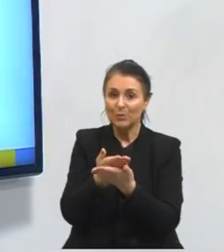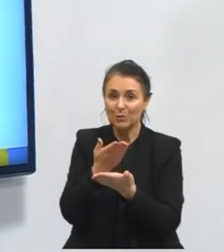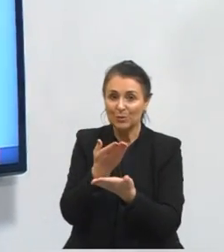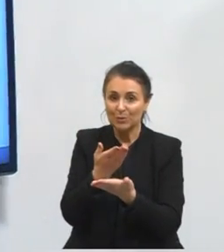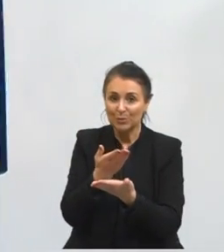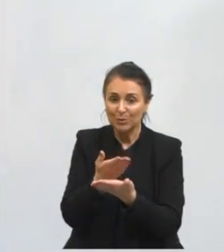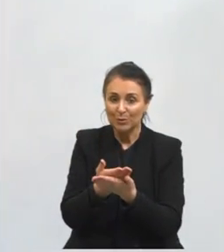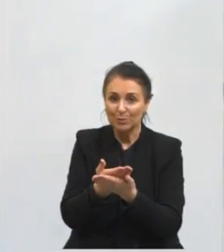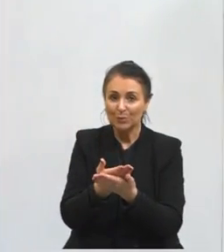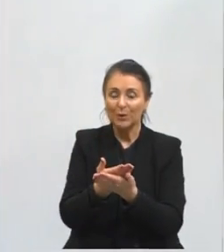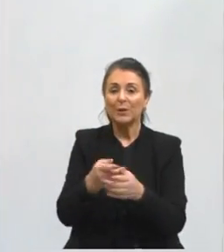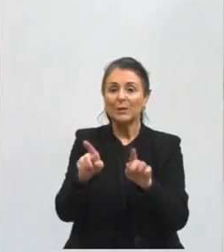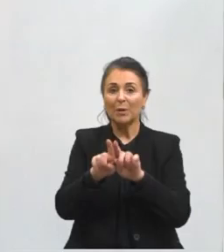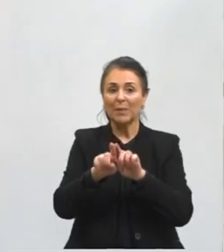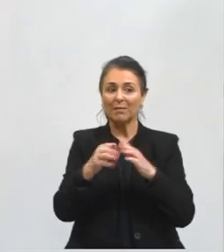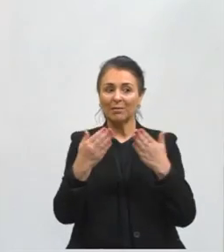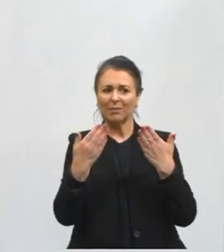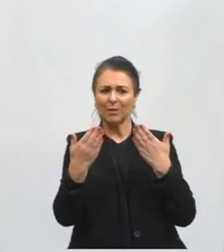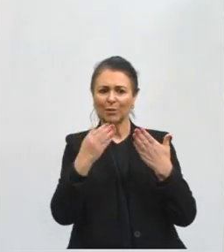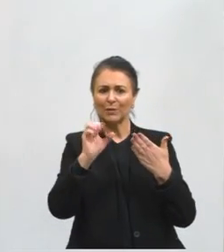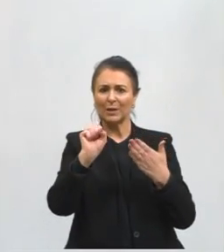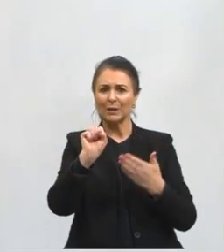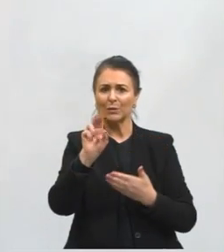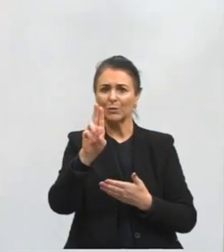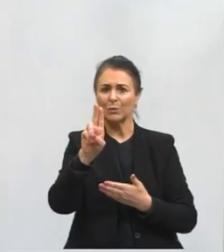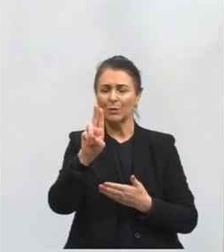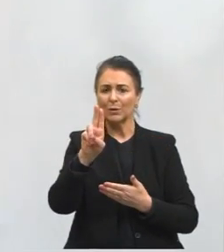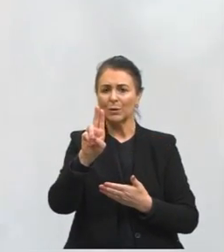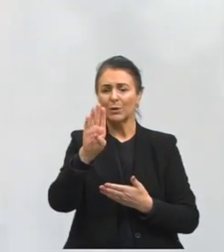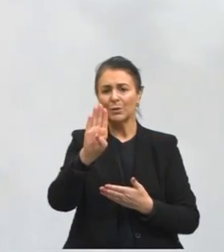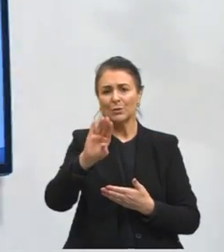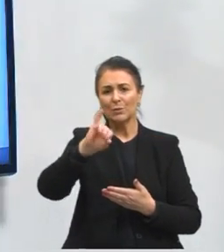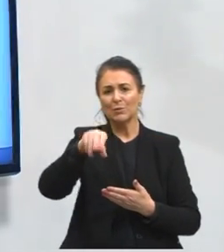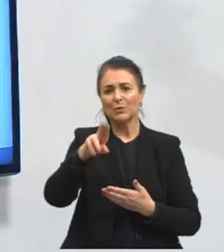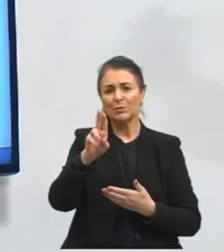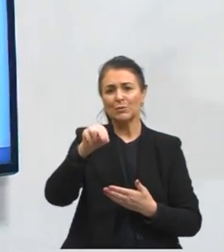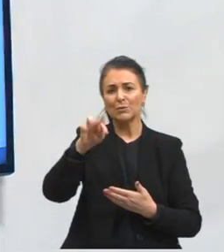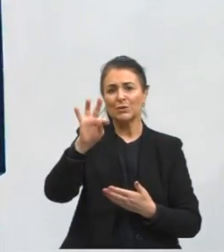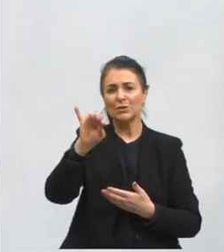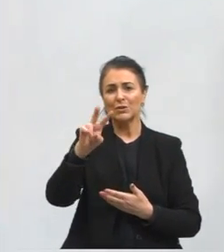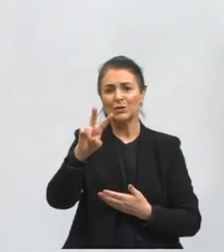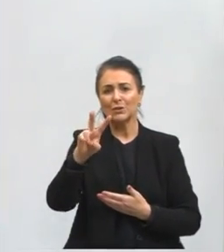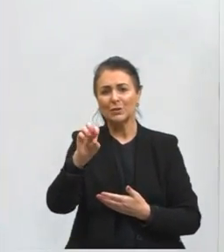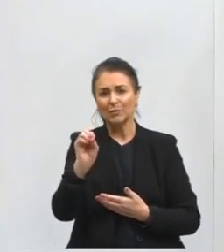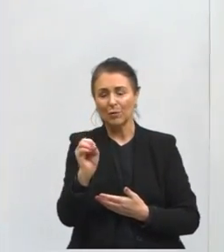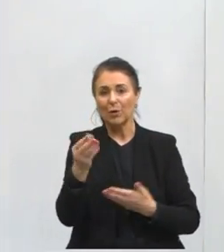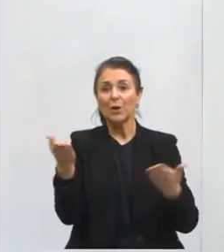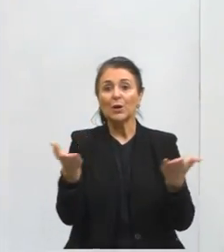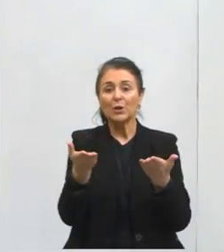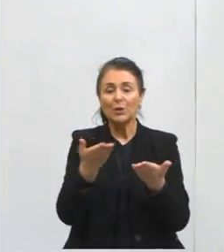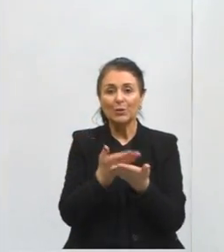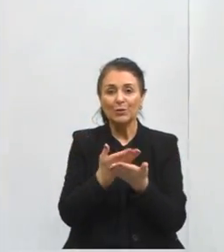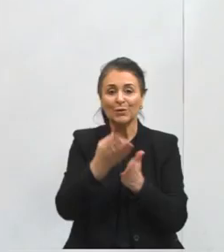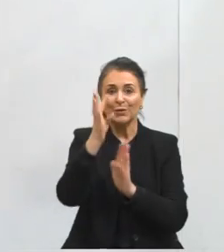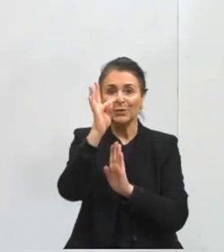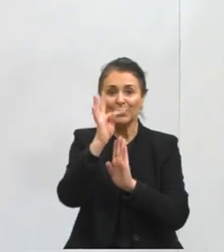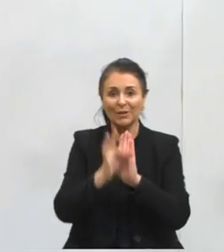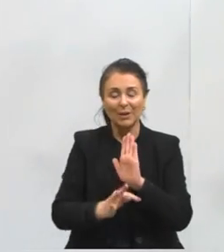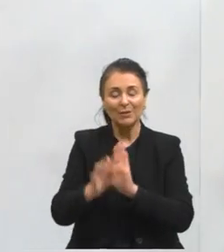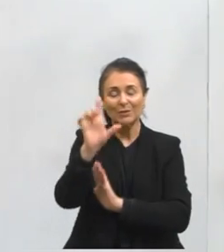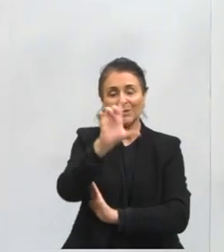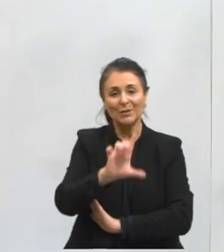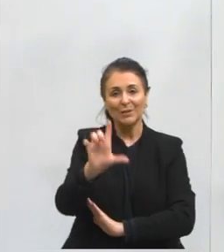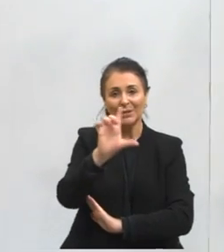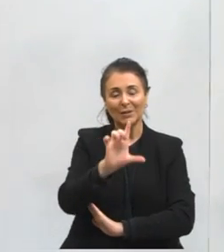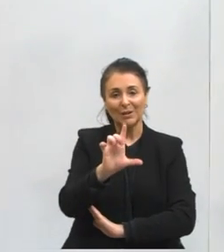sobre o subjuntivo em nosso próximo encontro. E hoje nós ficamos com esse estudo sobre o texto literário.